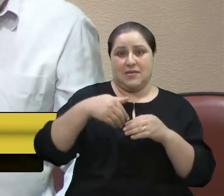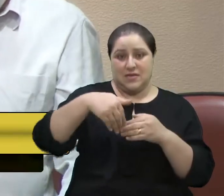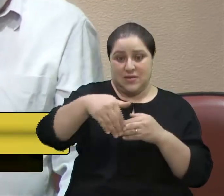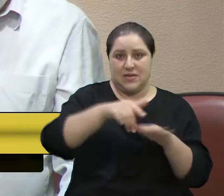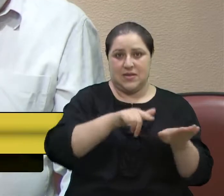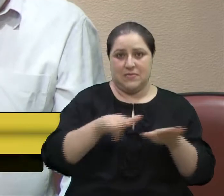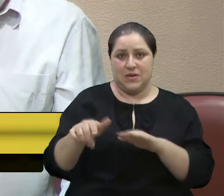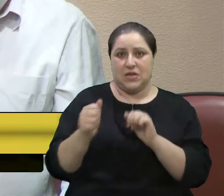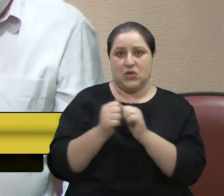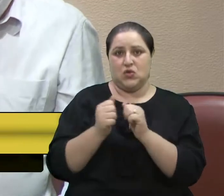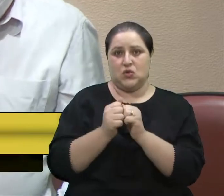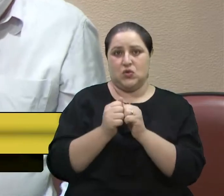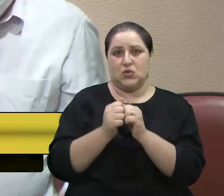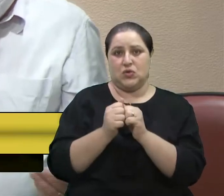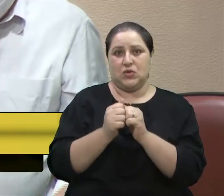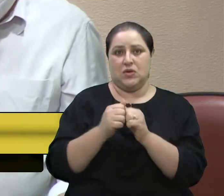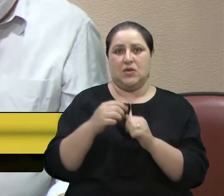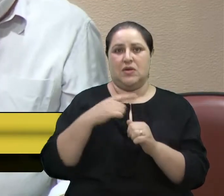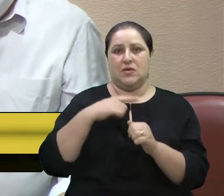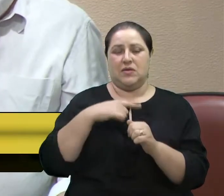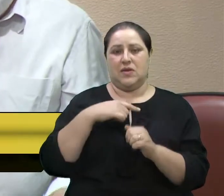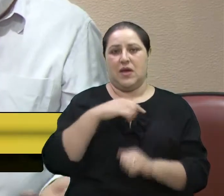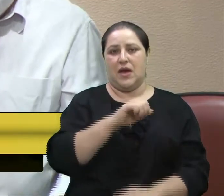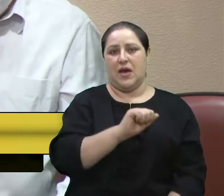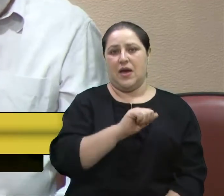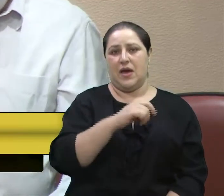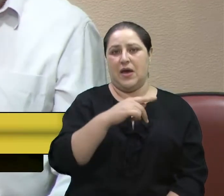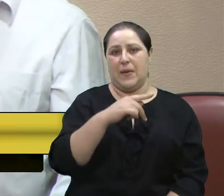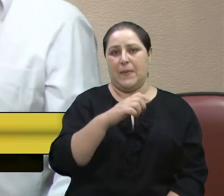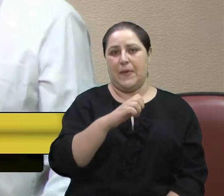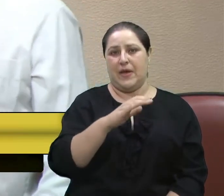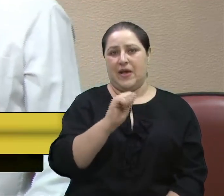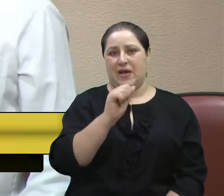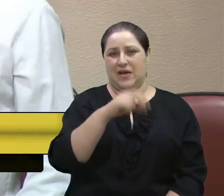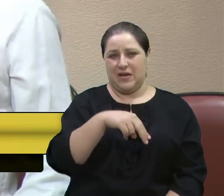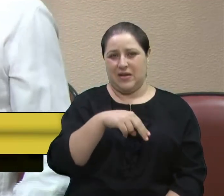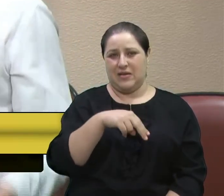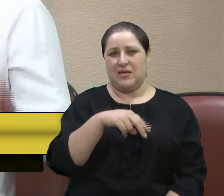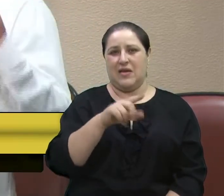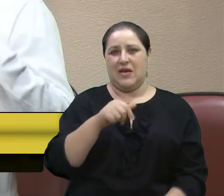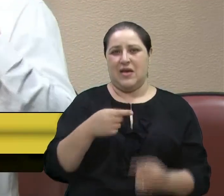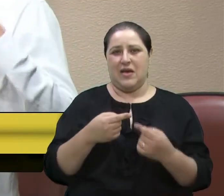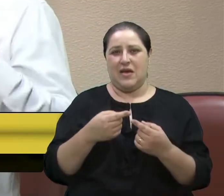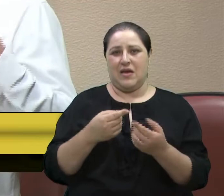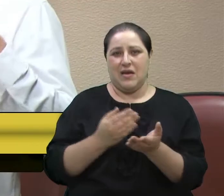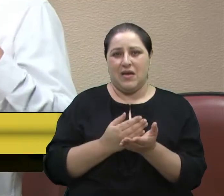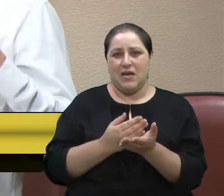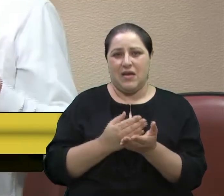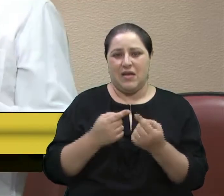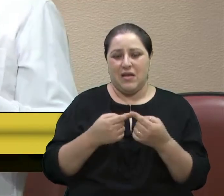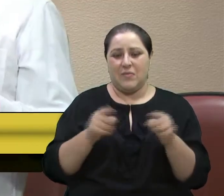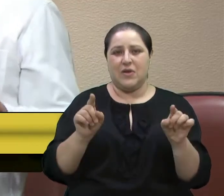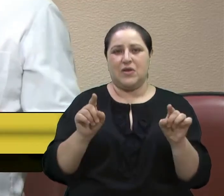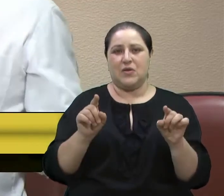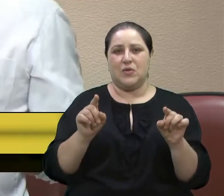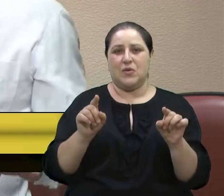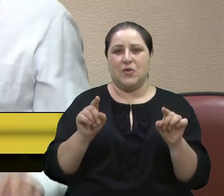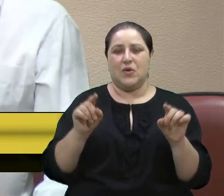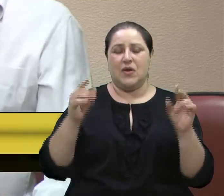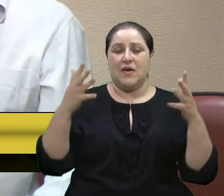também, que a PECAM lançou o Verão Laranja, este vereador preocupado